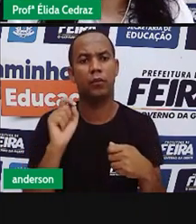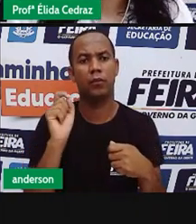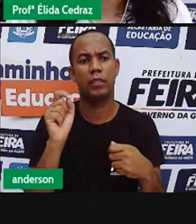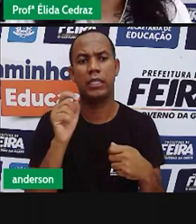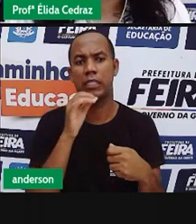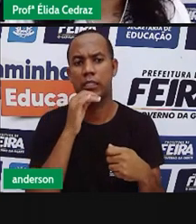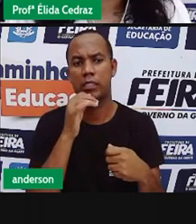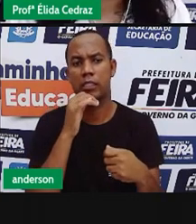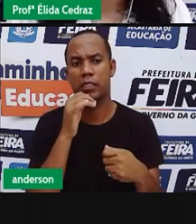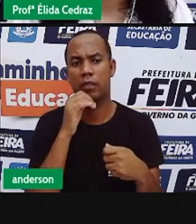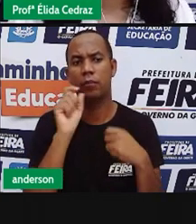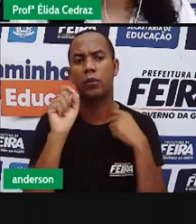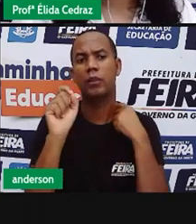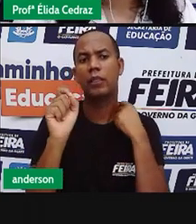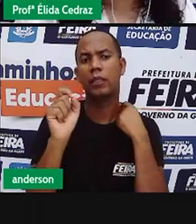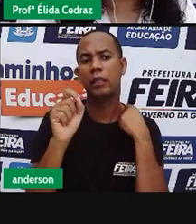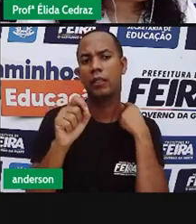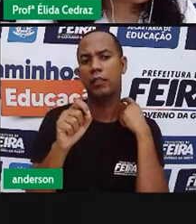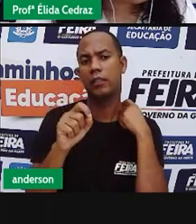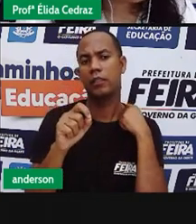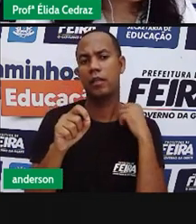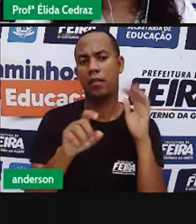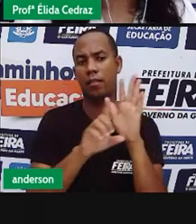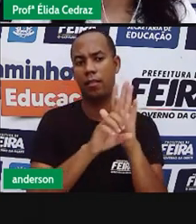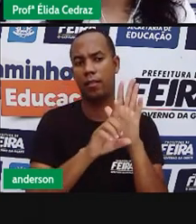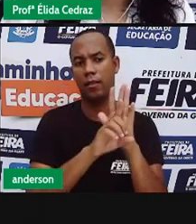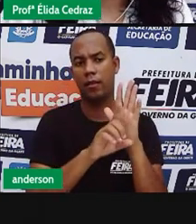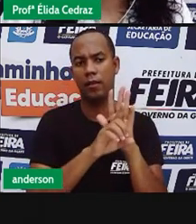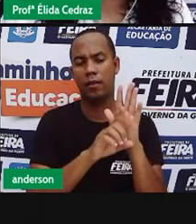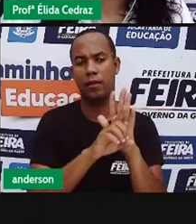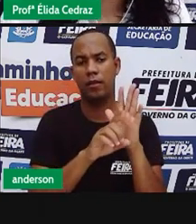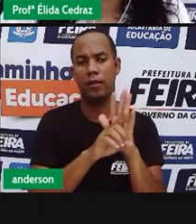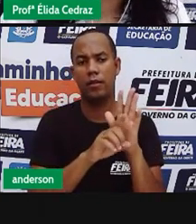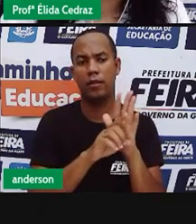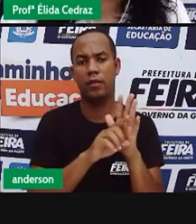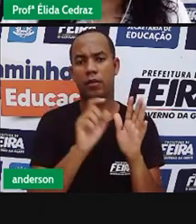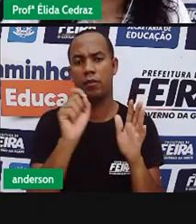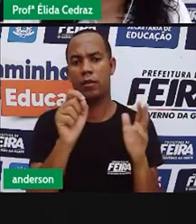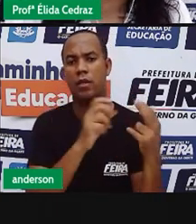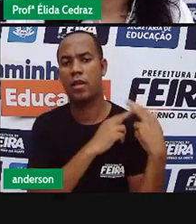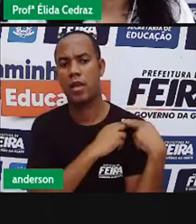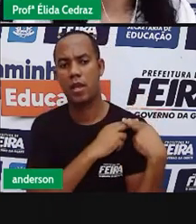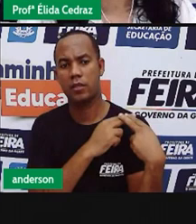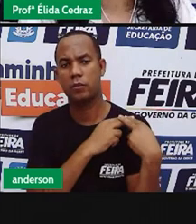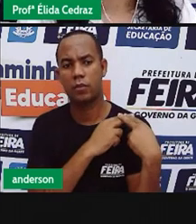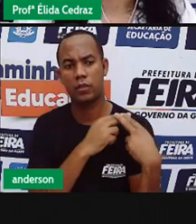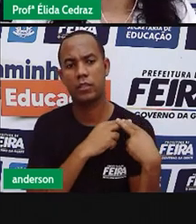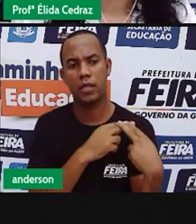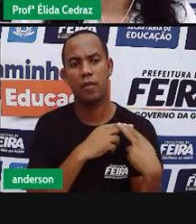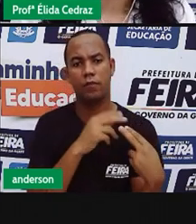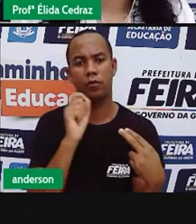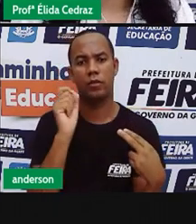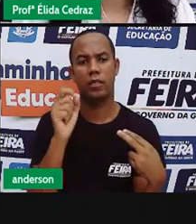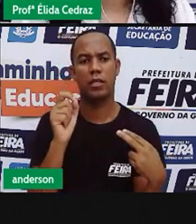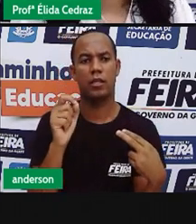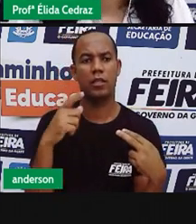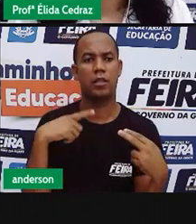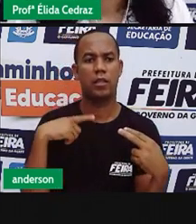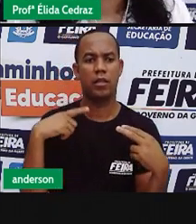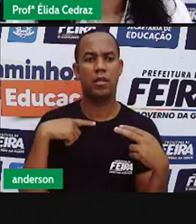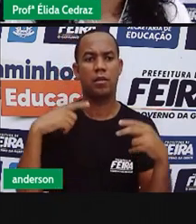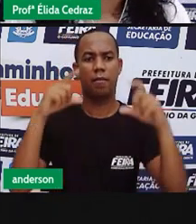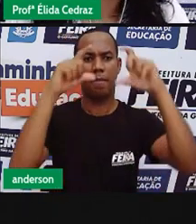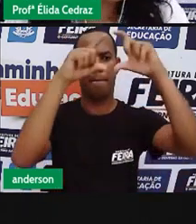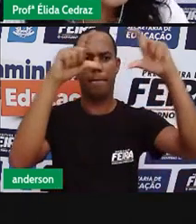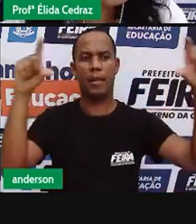àquele que é, por lei, o responsável por colocar as placas nas